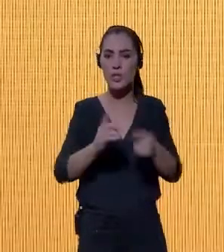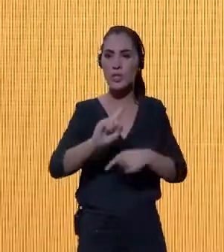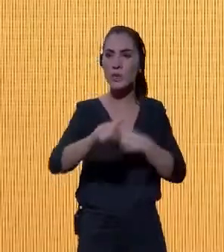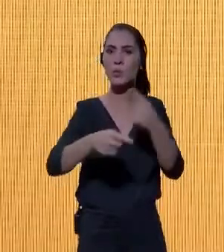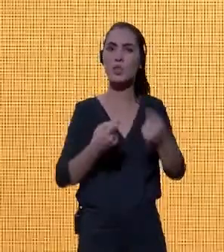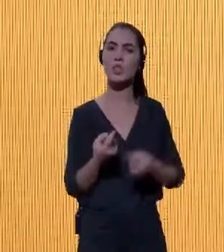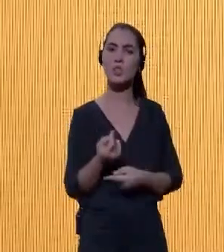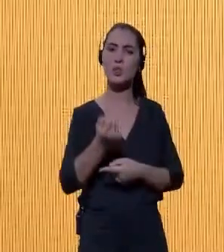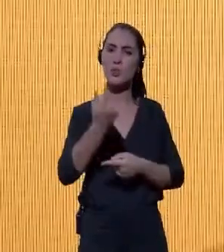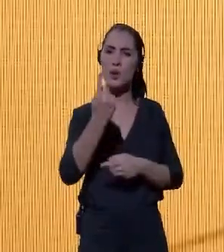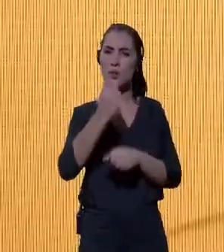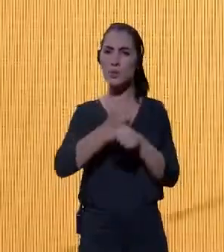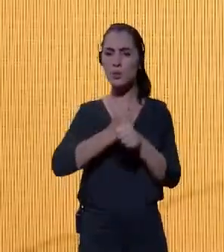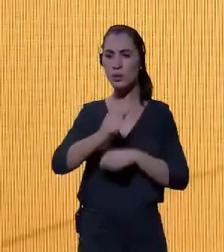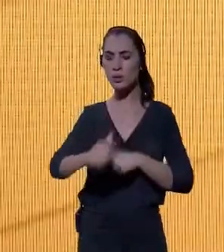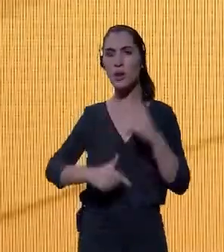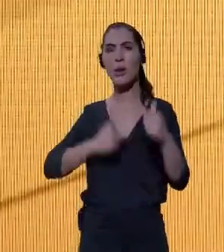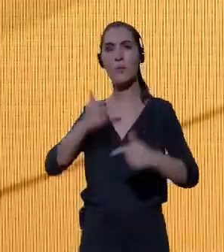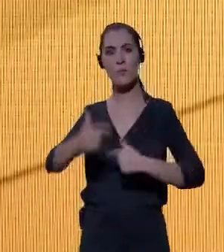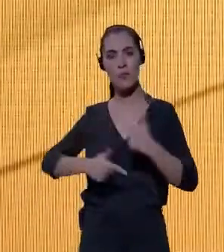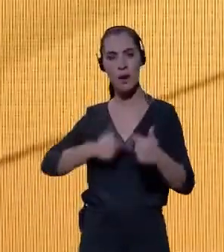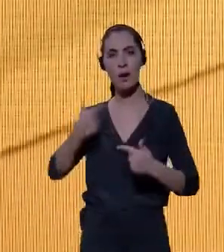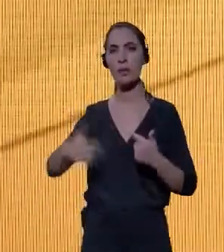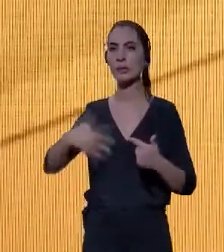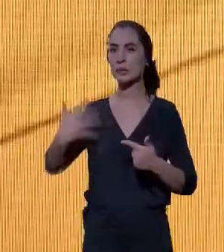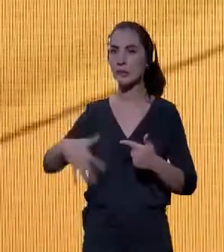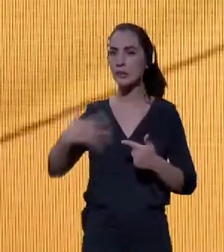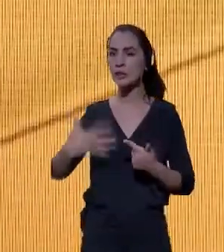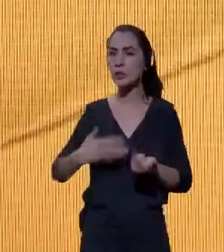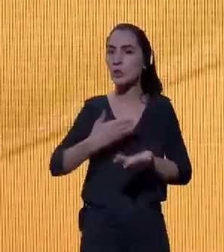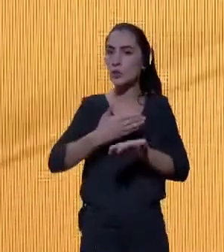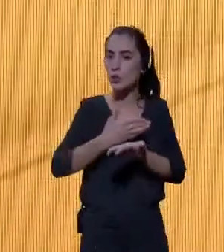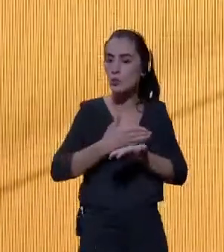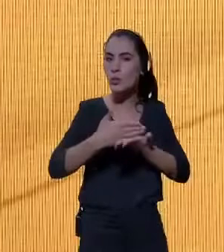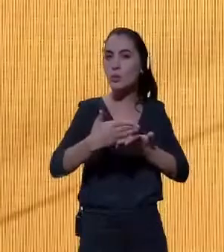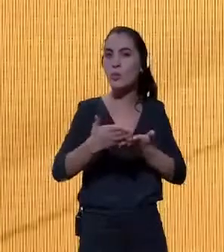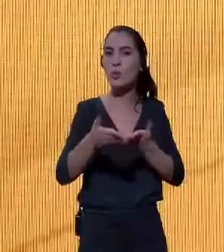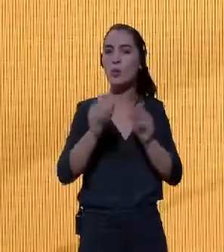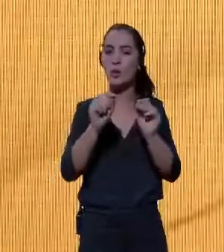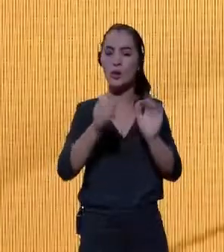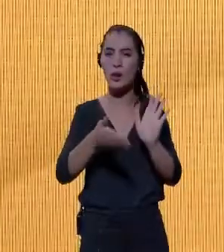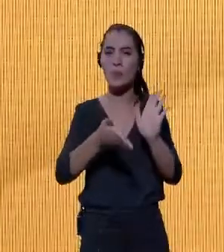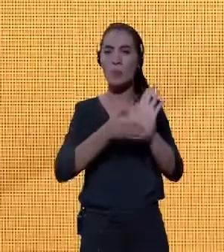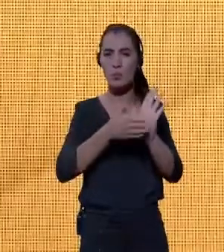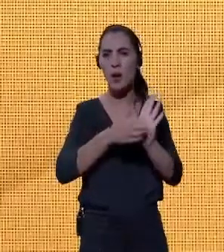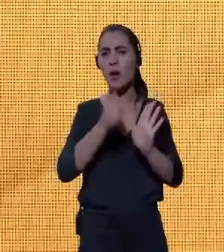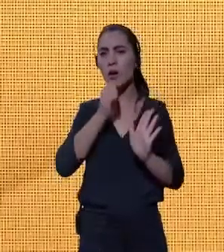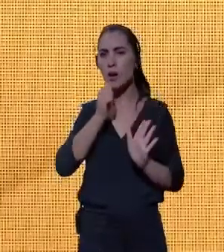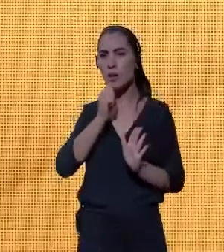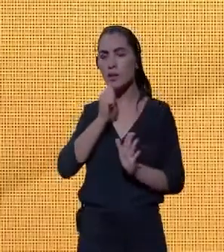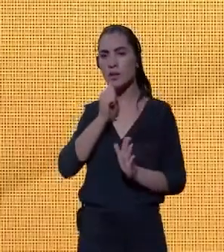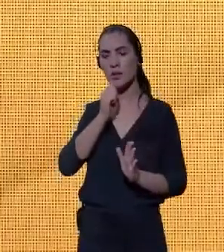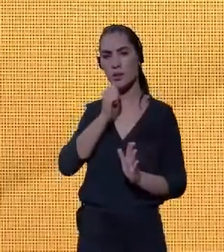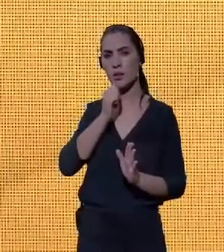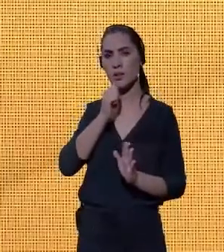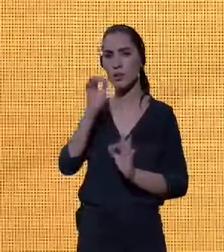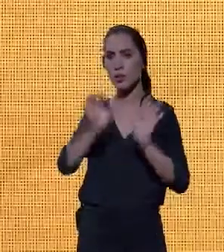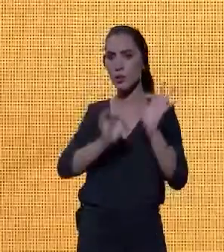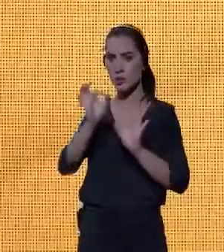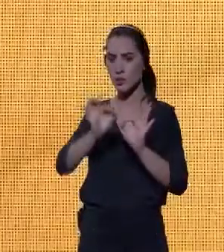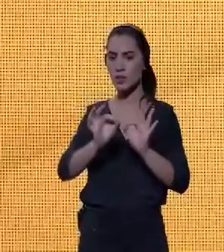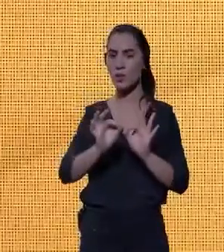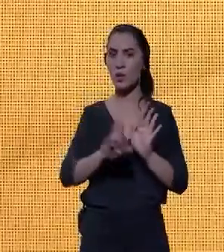quase um ano de trabalho, de um ano que a gente começou a propor, ainda na nossa gestão à frente da ABDE,